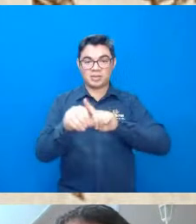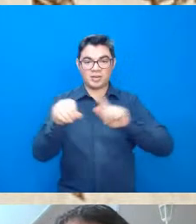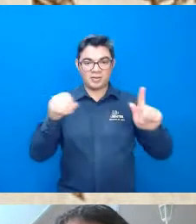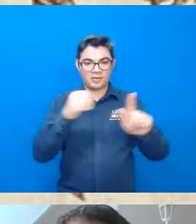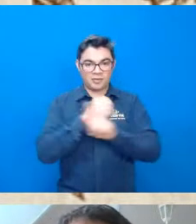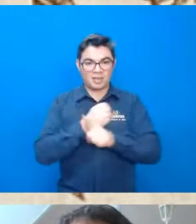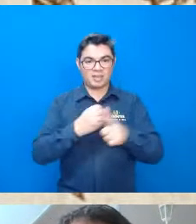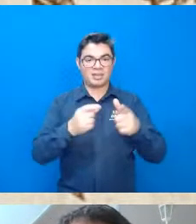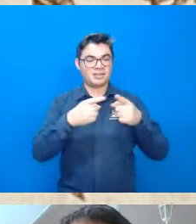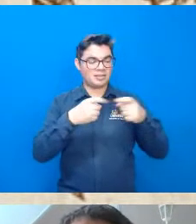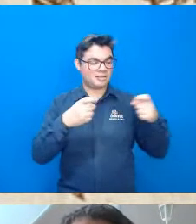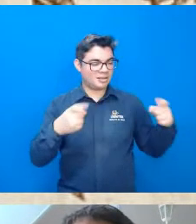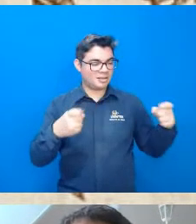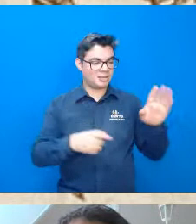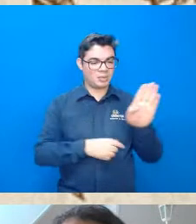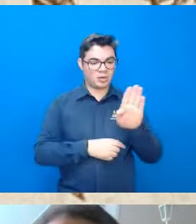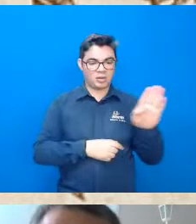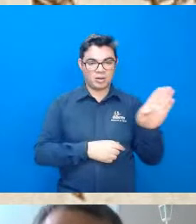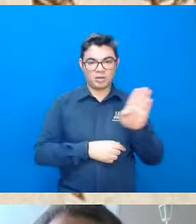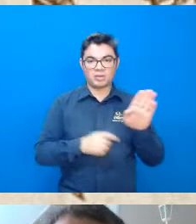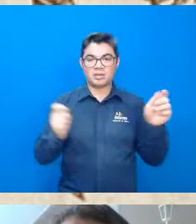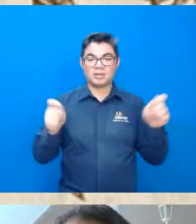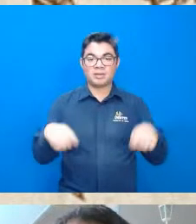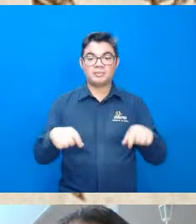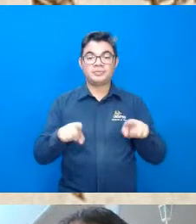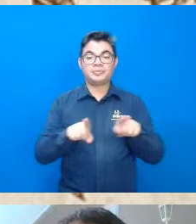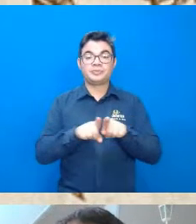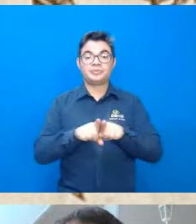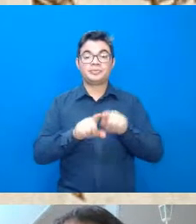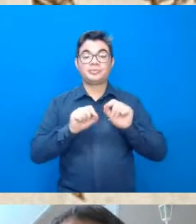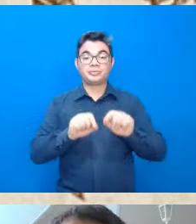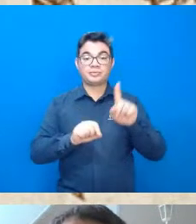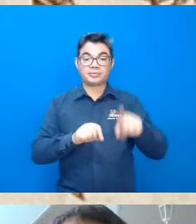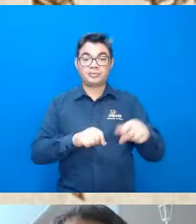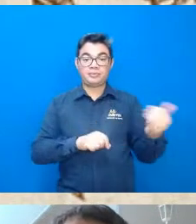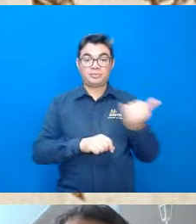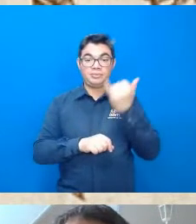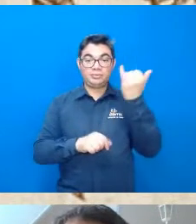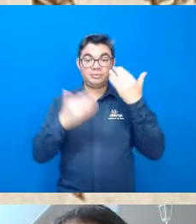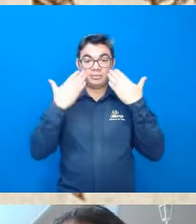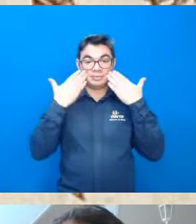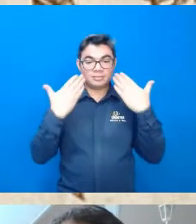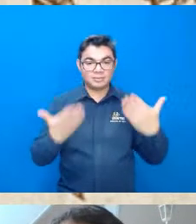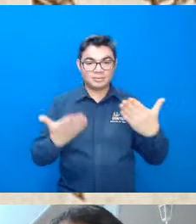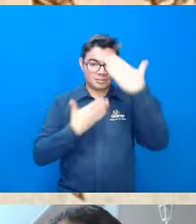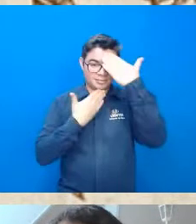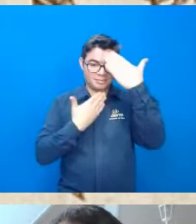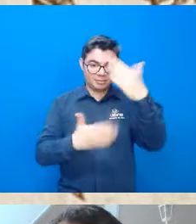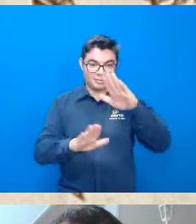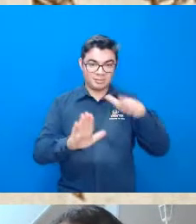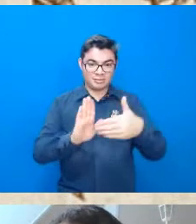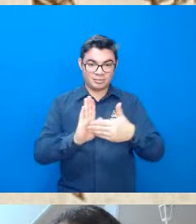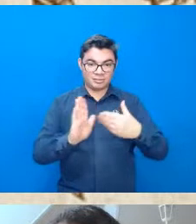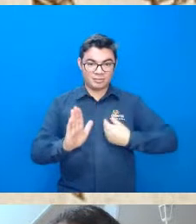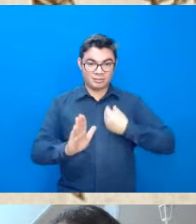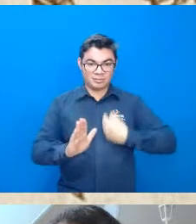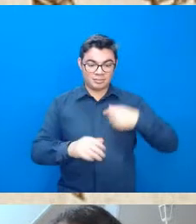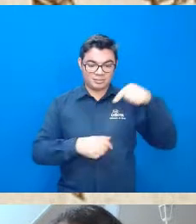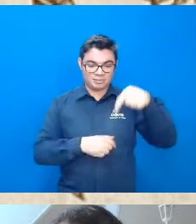não só das ciências biológicas então acho que é importante destacar agradecer todos estão aqui